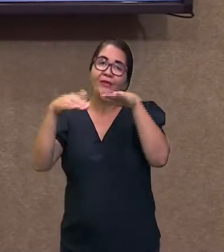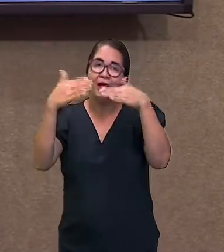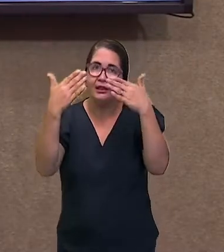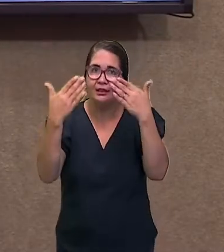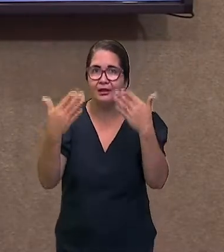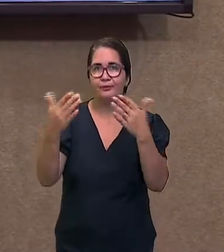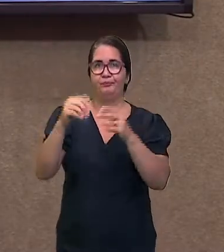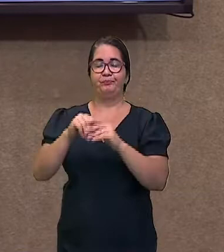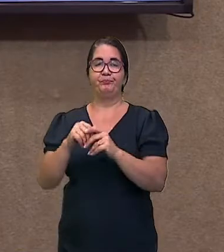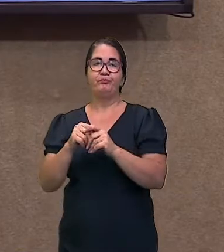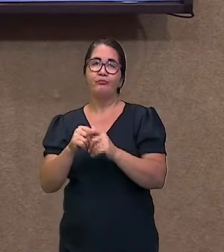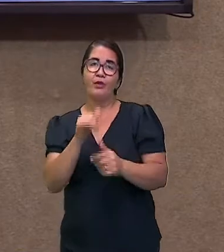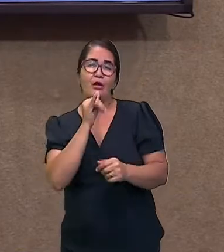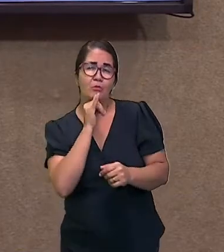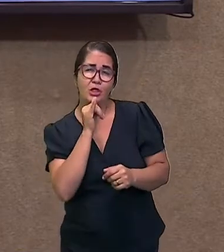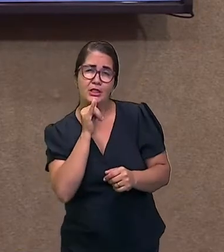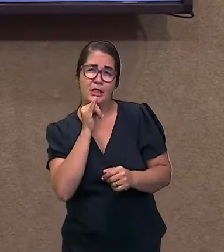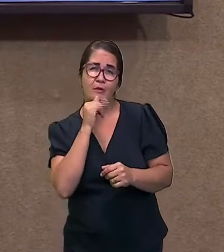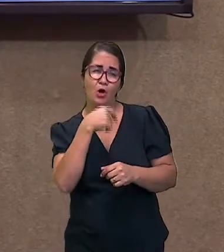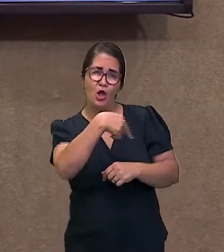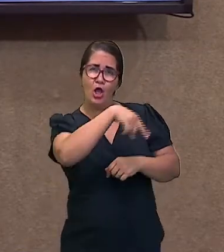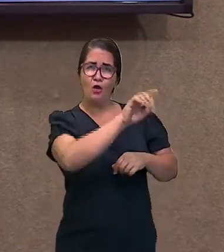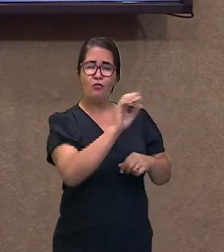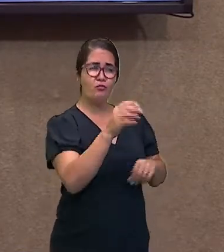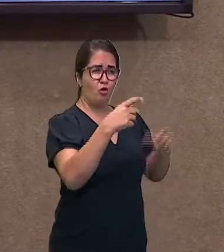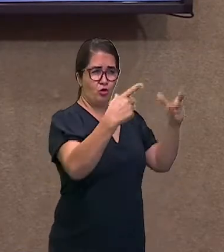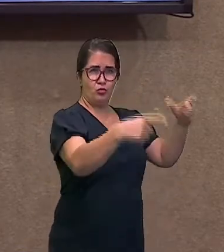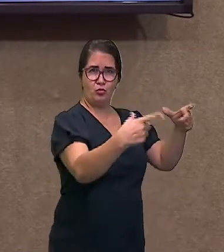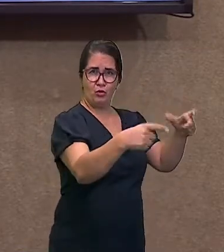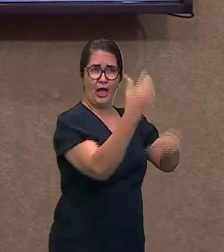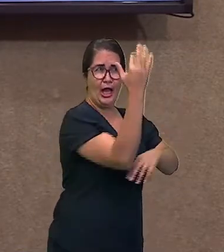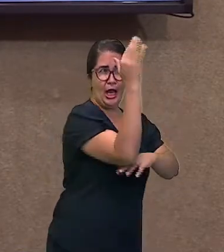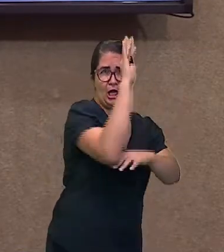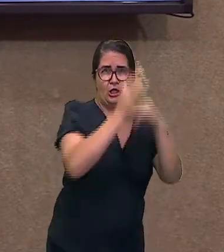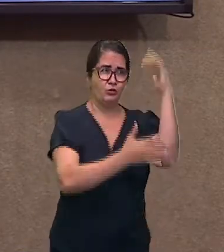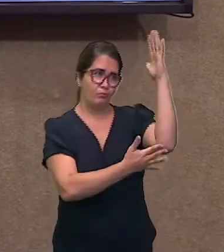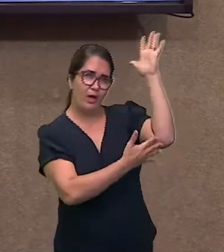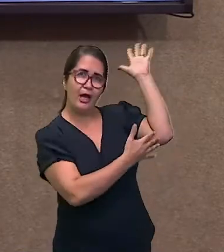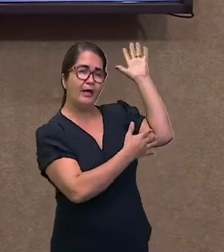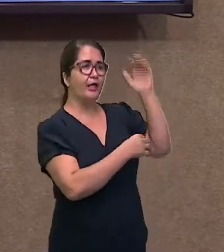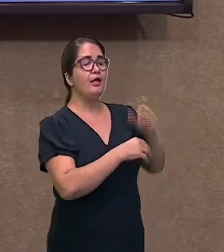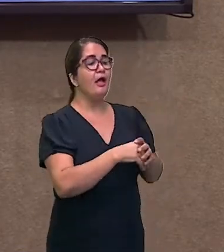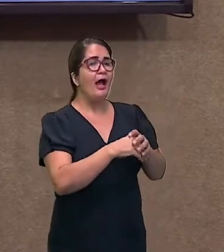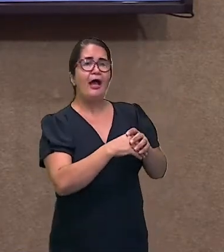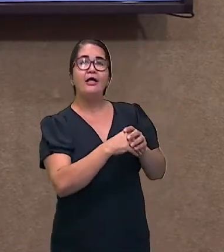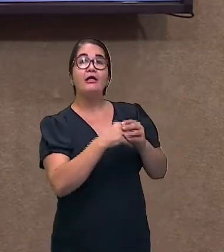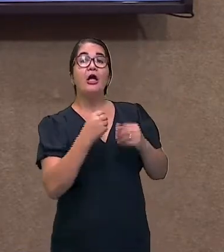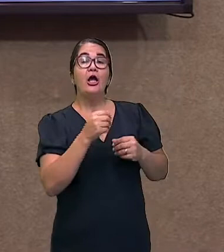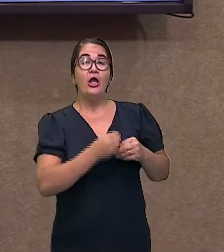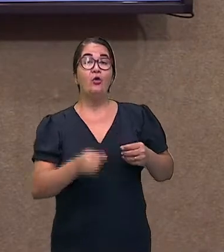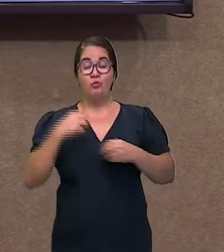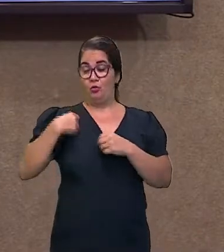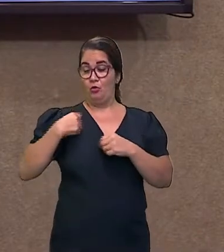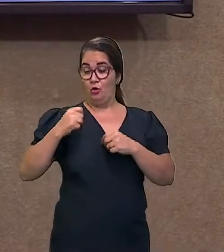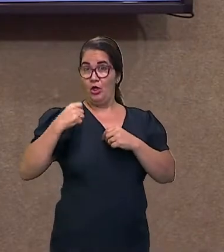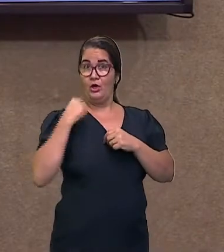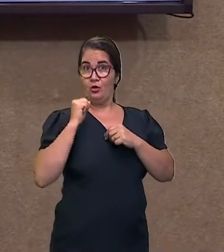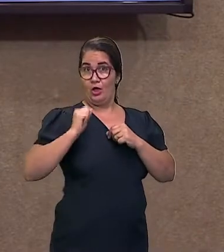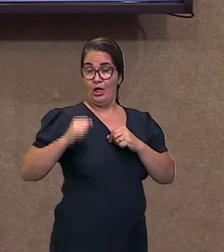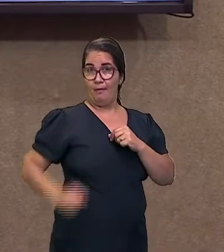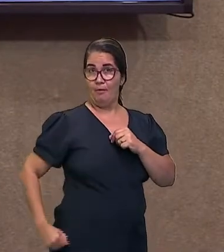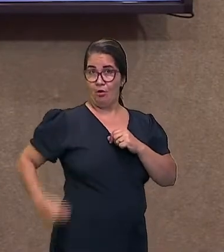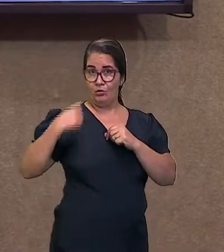Doce, eu chego lá e levo bolacha recheada, eu levo qualquer outro biscoito, eu levo um monte de